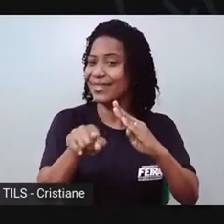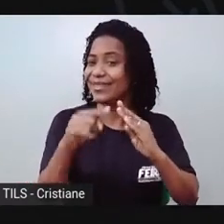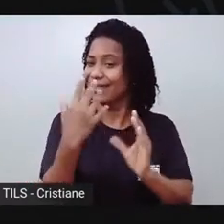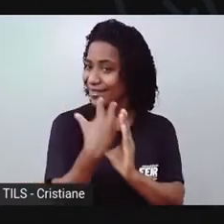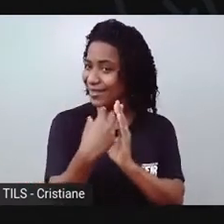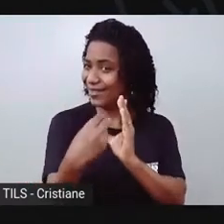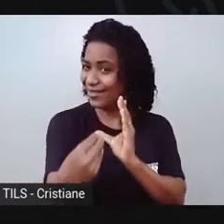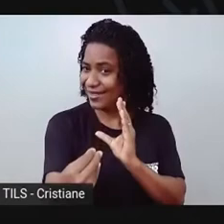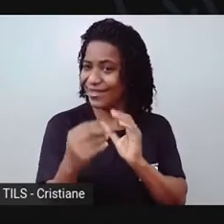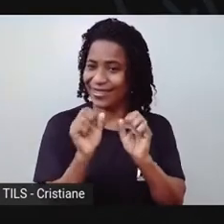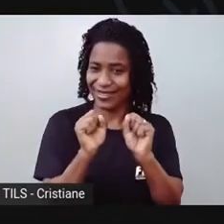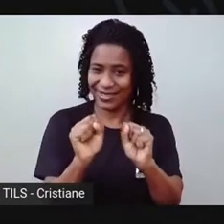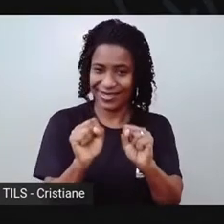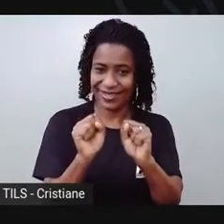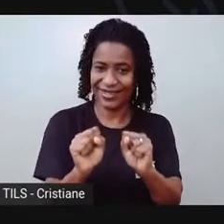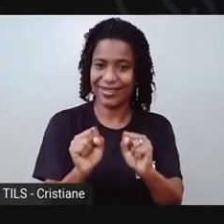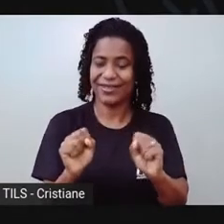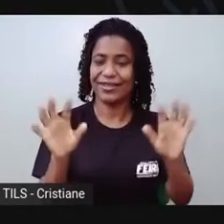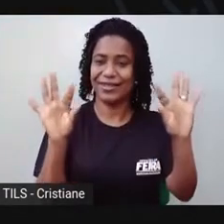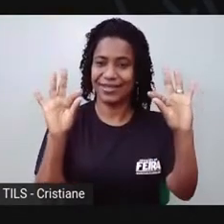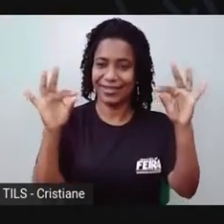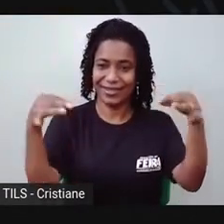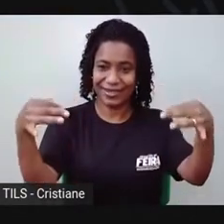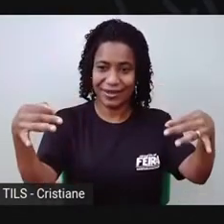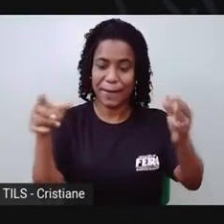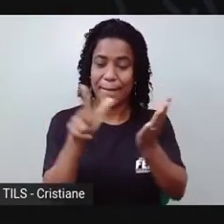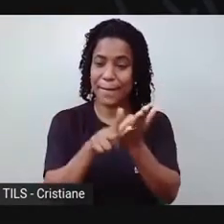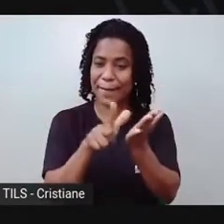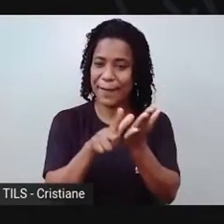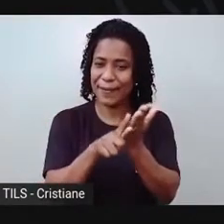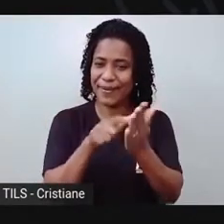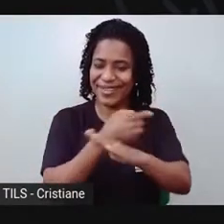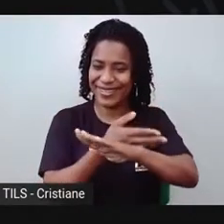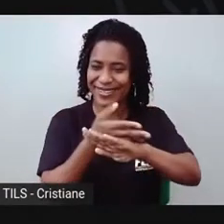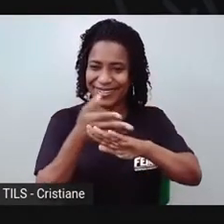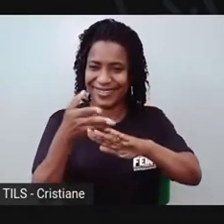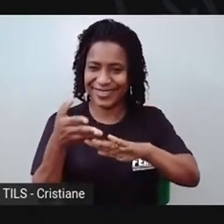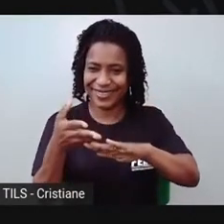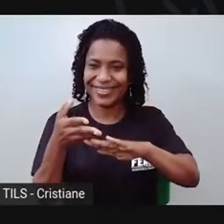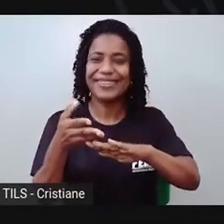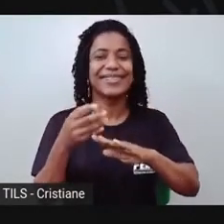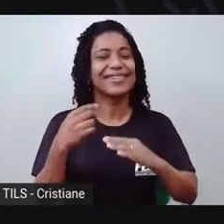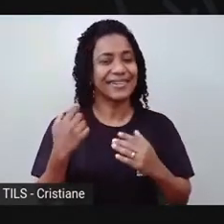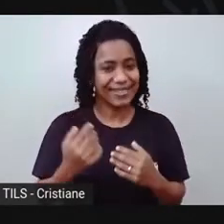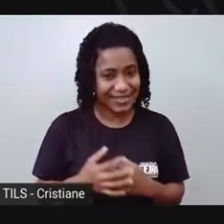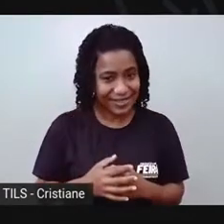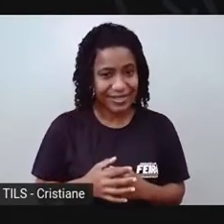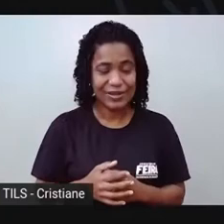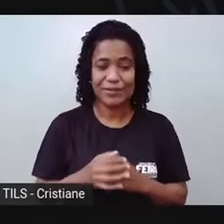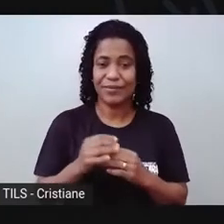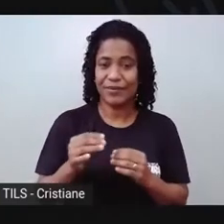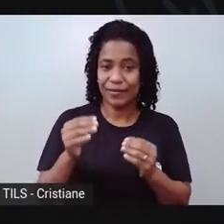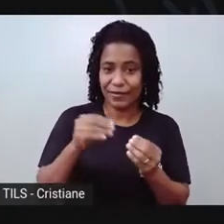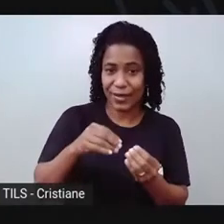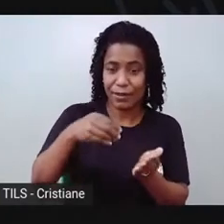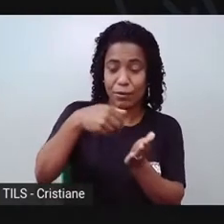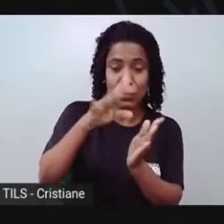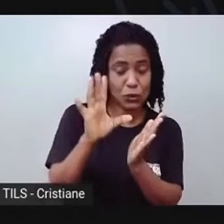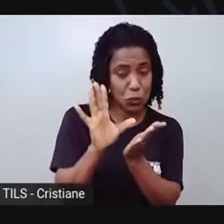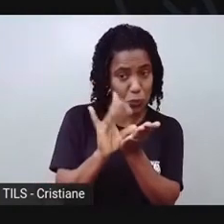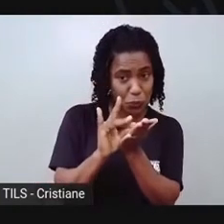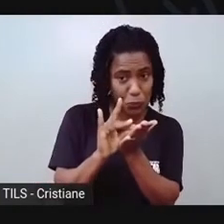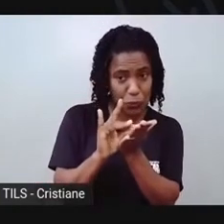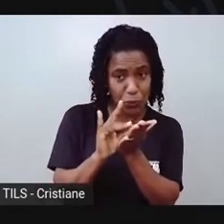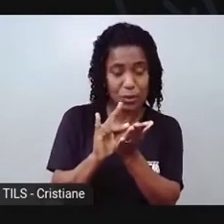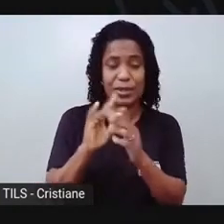Não esqueçam de separar uma folha de papel! Isso! Para que a gente possa usar como suporte para colar e,